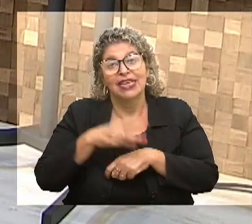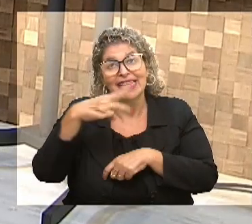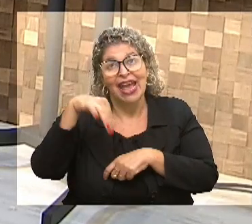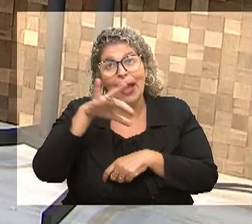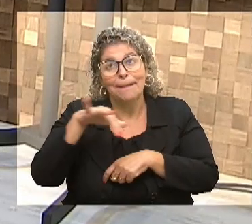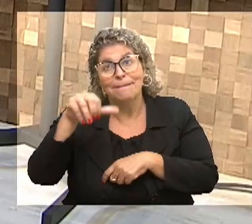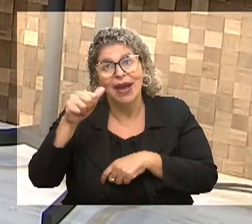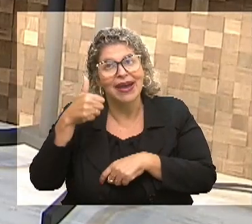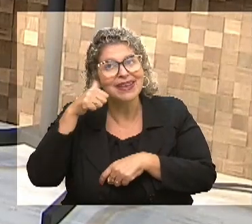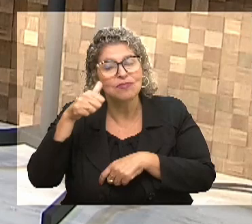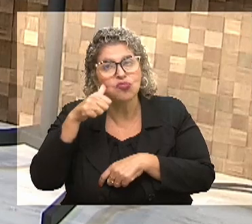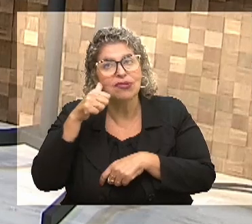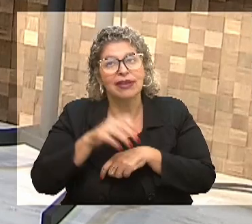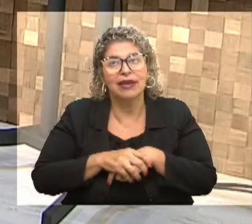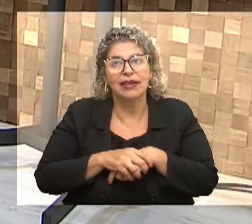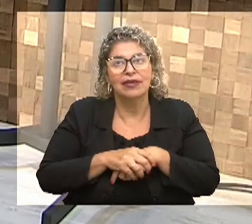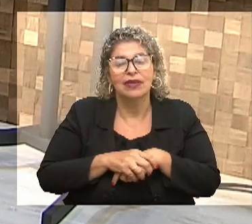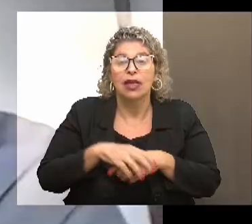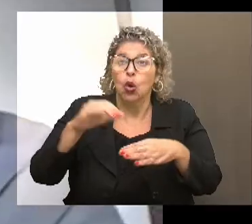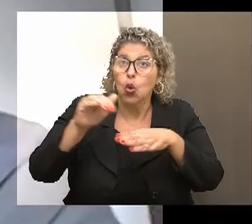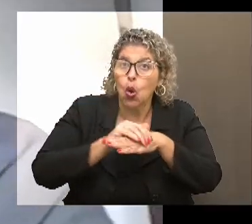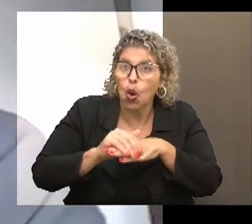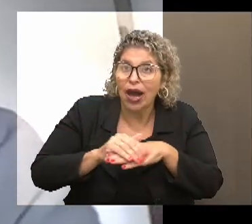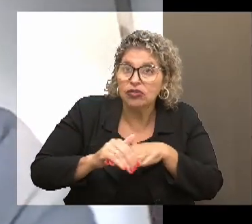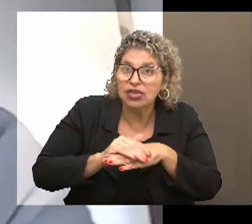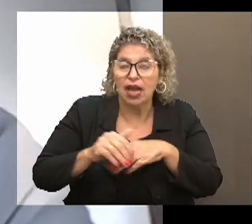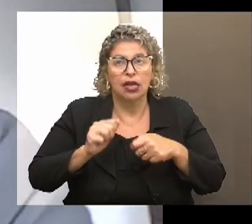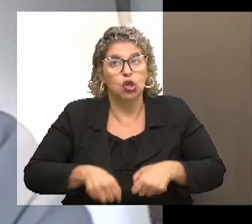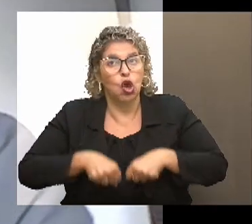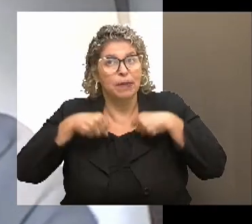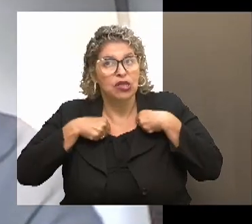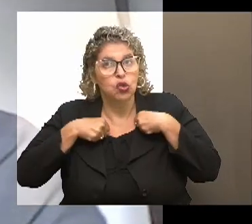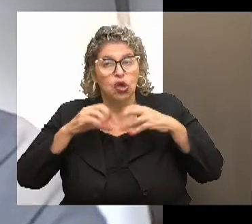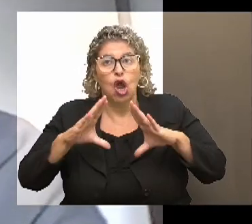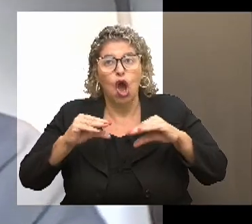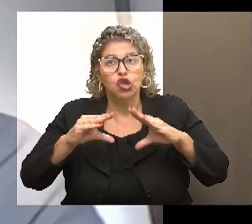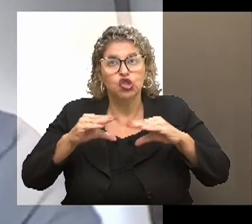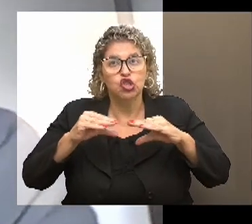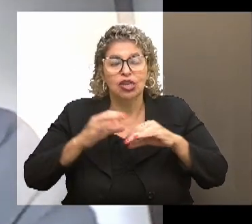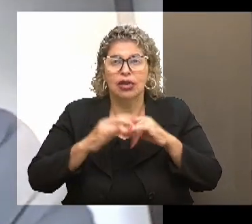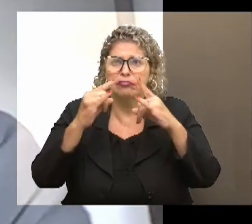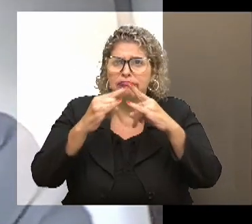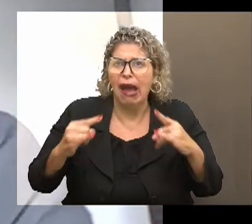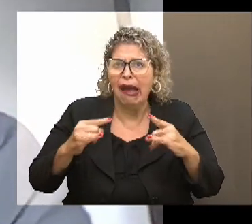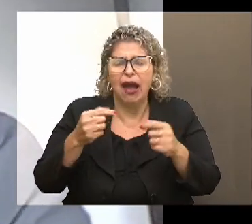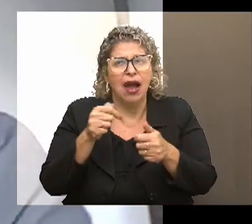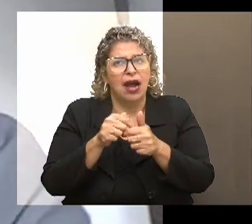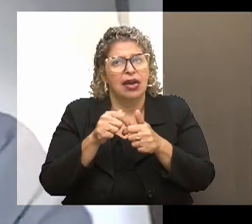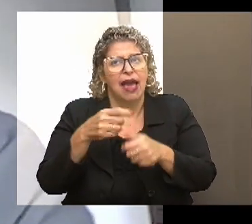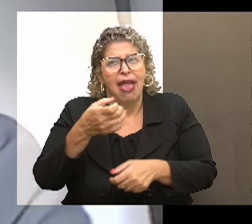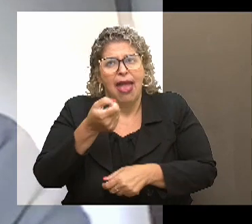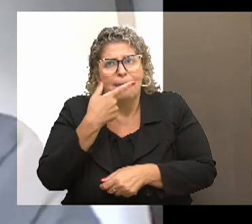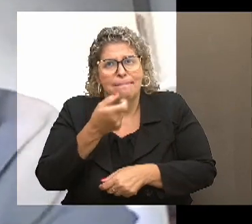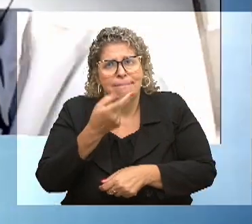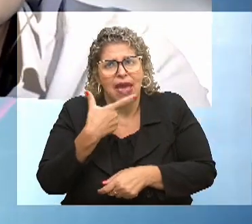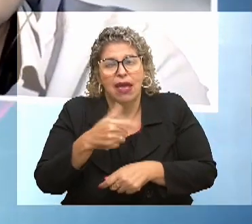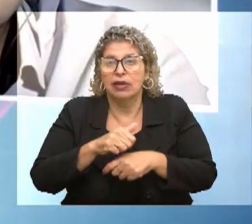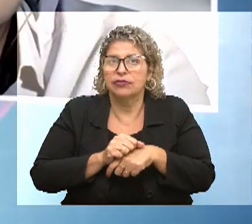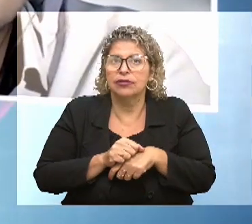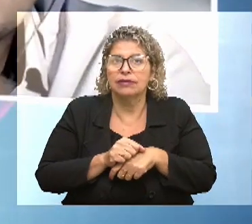comentou anteriormente, eles pedem calçado, cobertor, colchão, barraca, um pouco de tudo, remédios, às vezes.